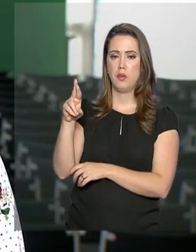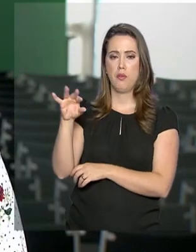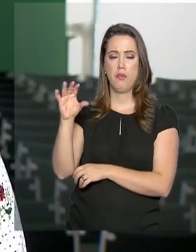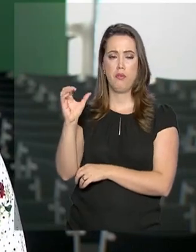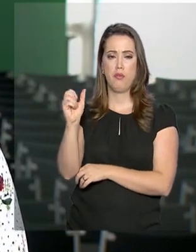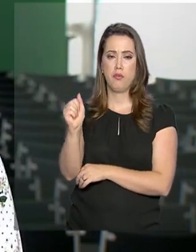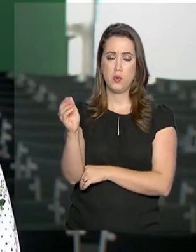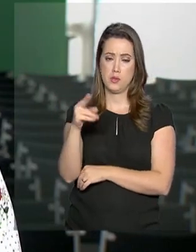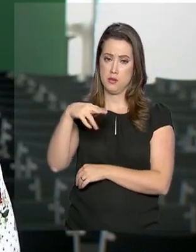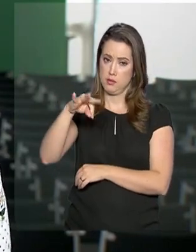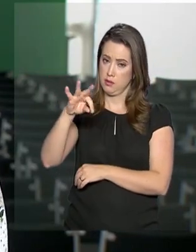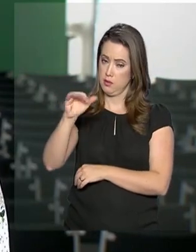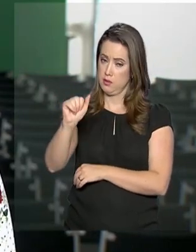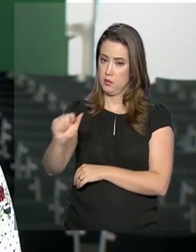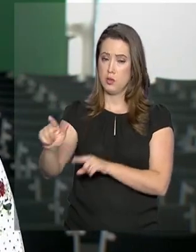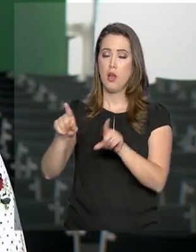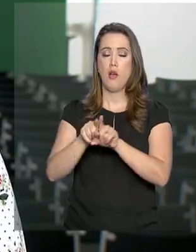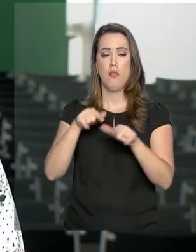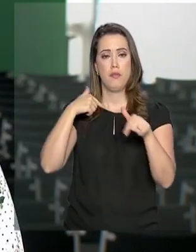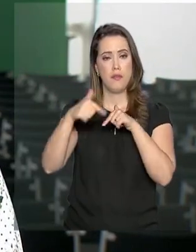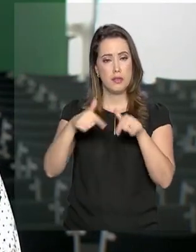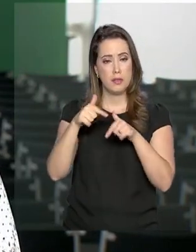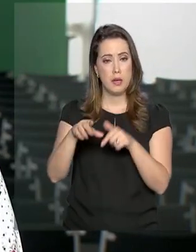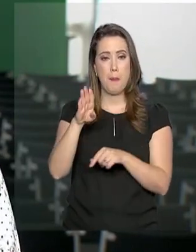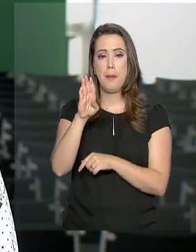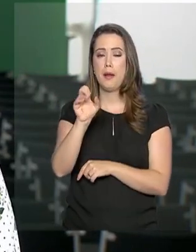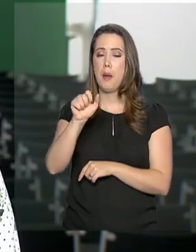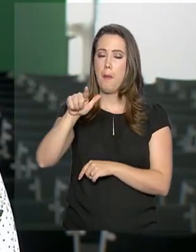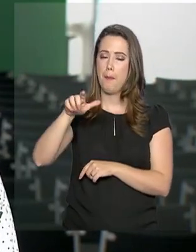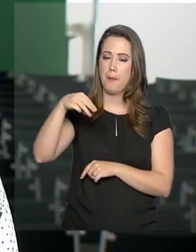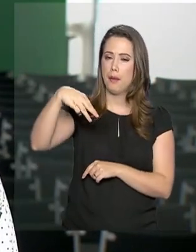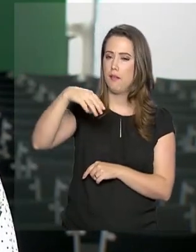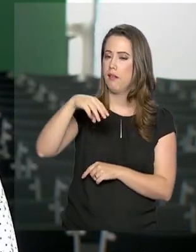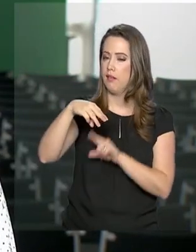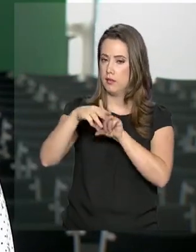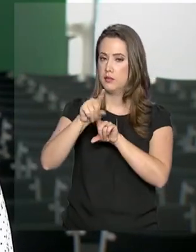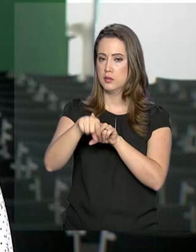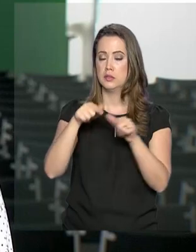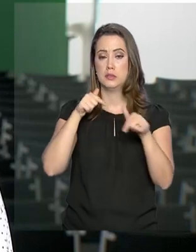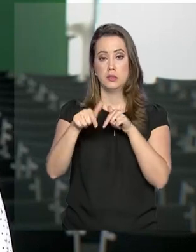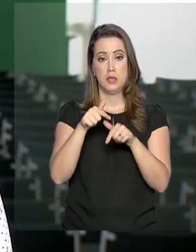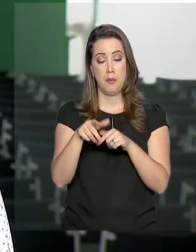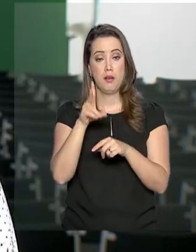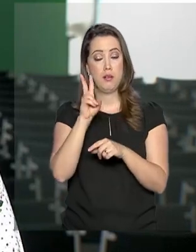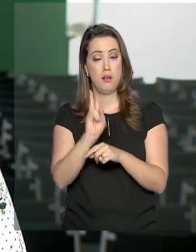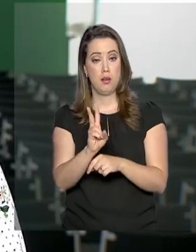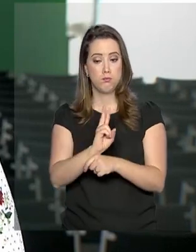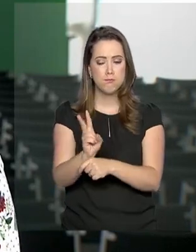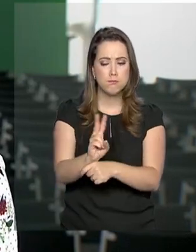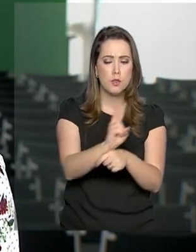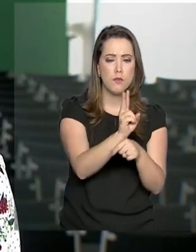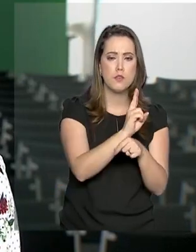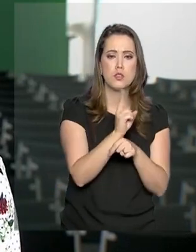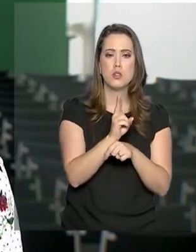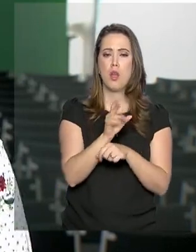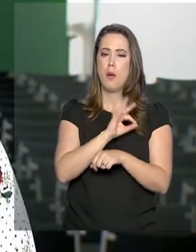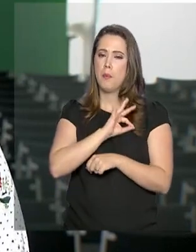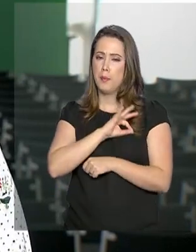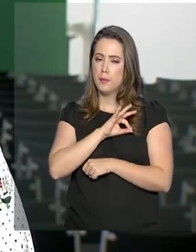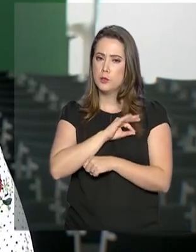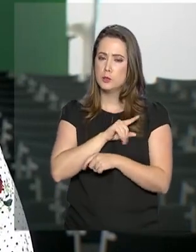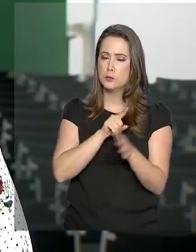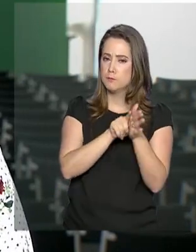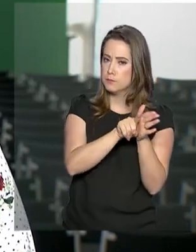da capital Belém, em ações de policiamento ostensivo, polícia judiciária e perícia forense. E nas atividades e nos